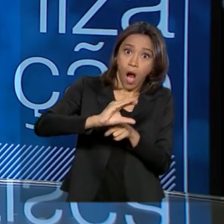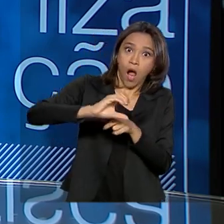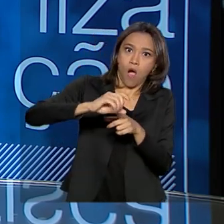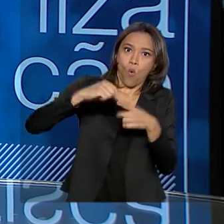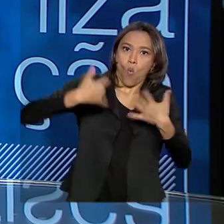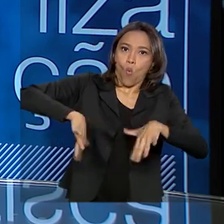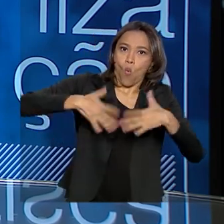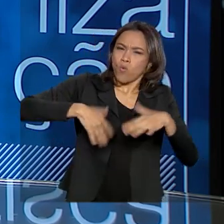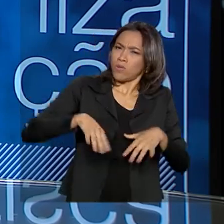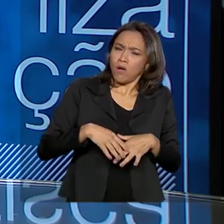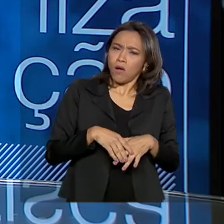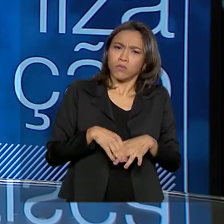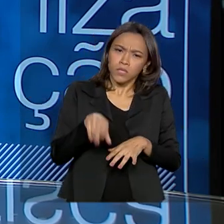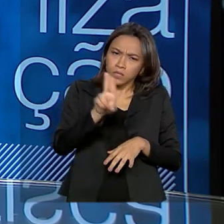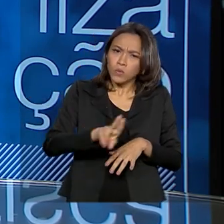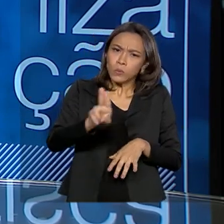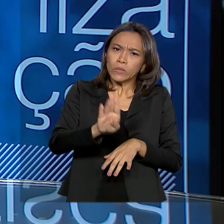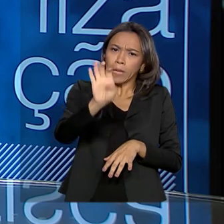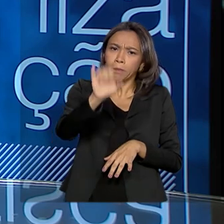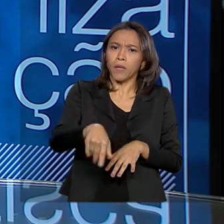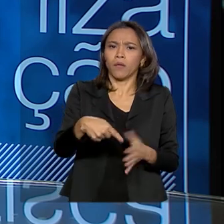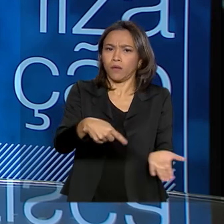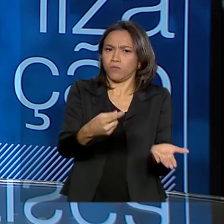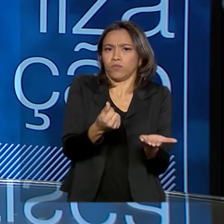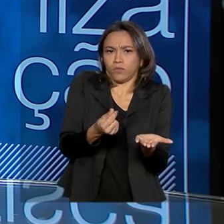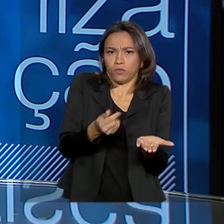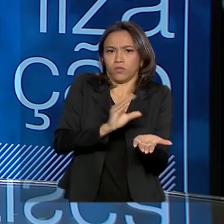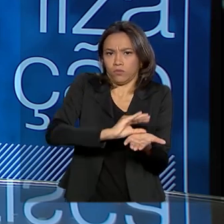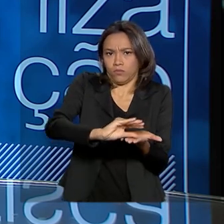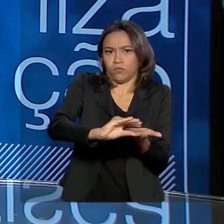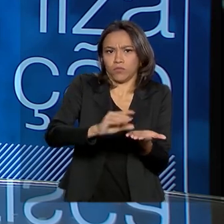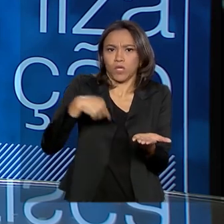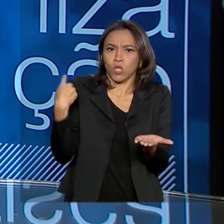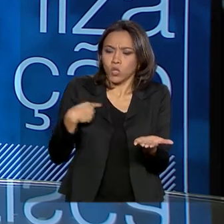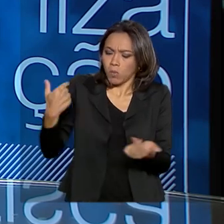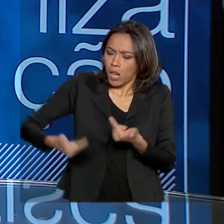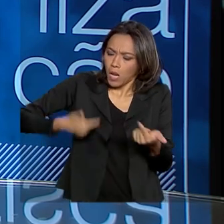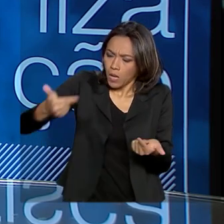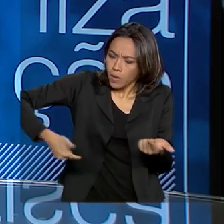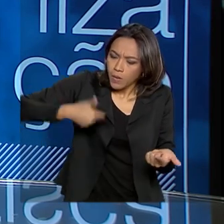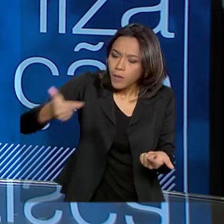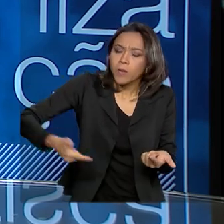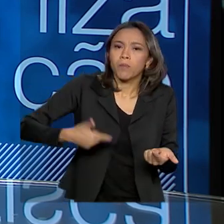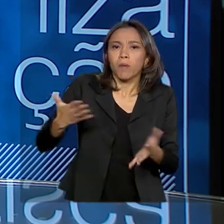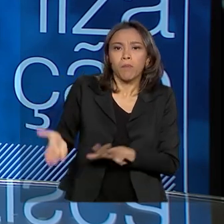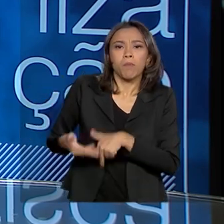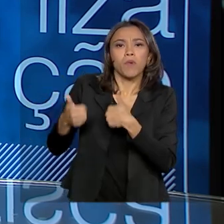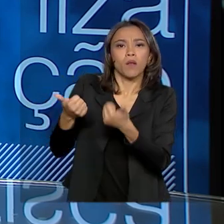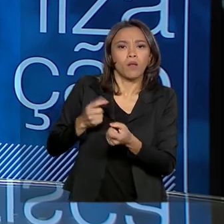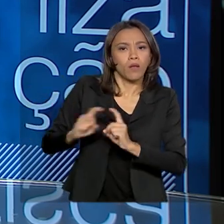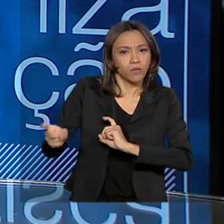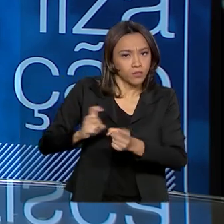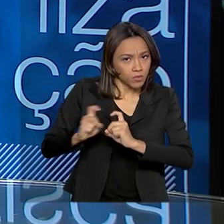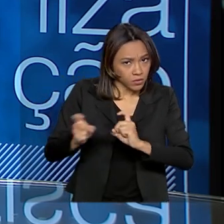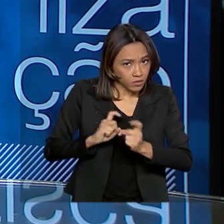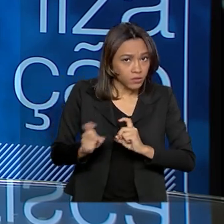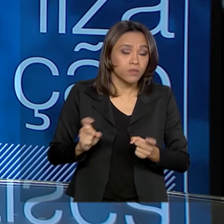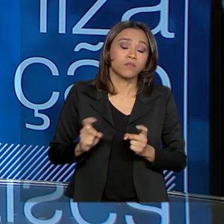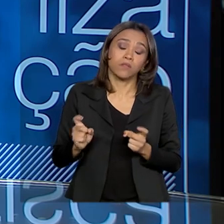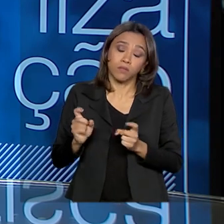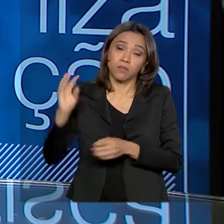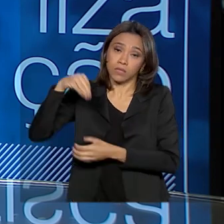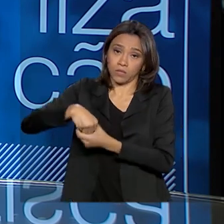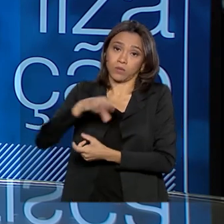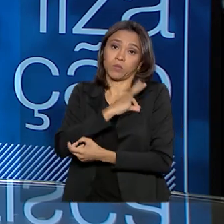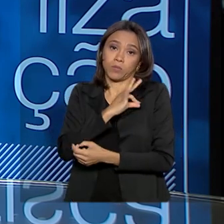aplicado, muito ajustado, mas nós temos feito um trabalho enorme para aprimorar a aplicação do orçamento da polícia